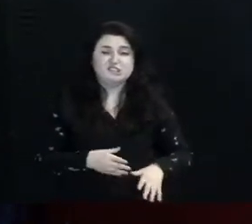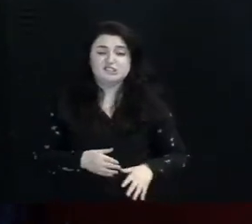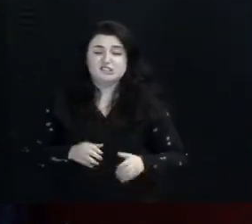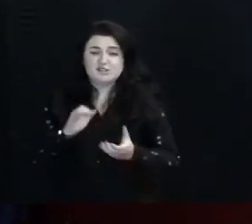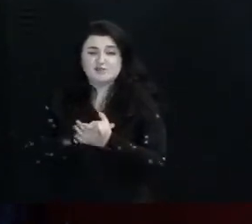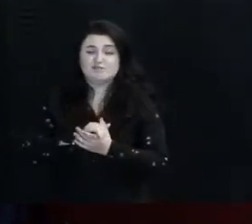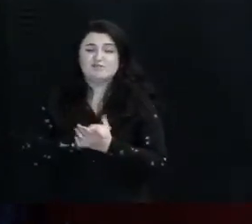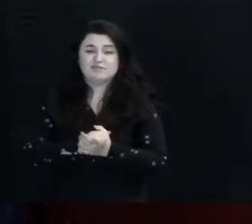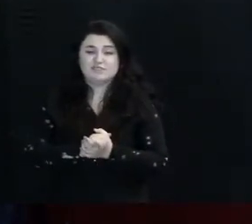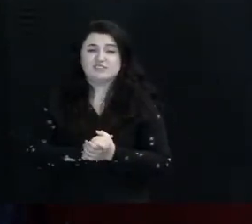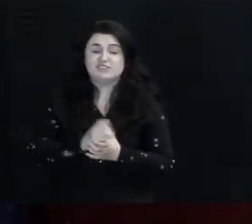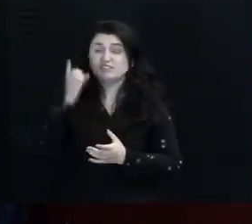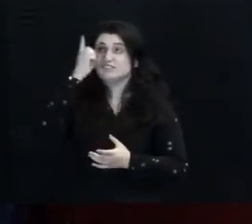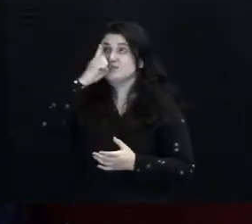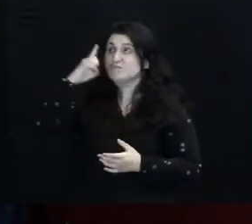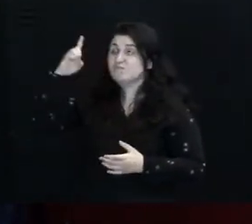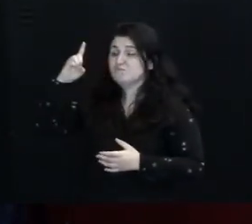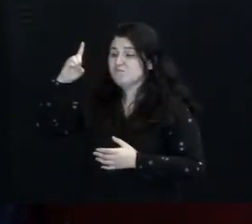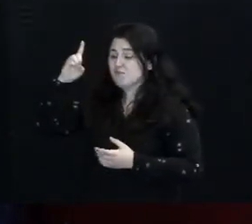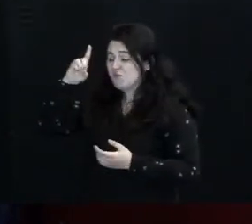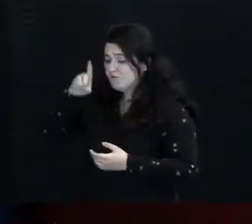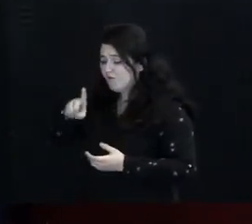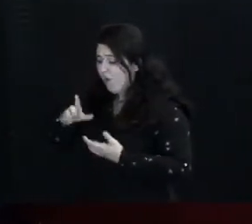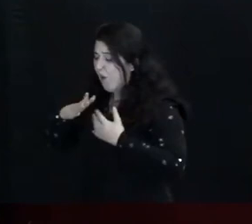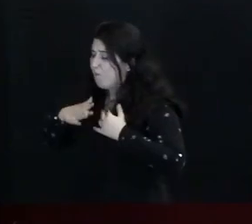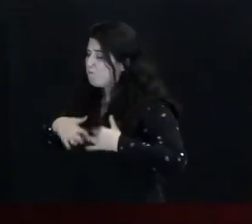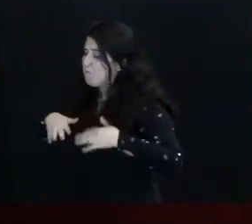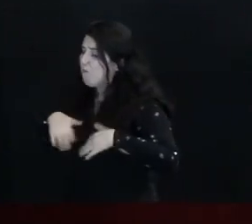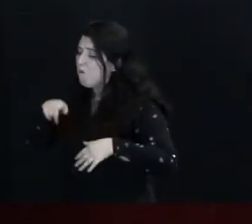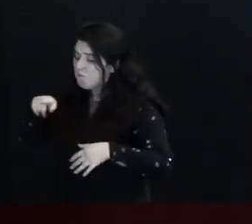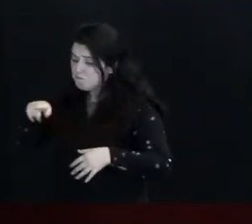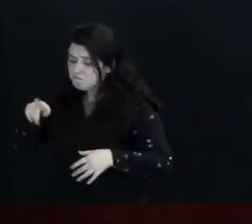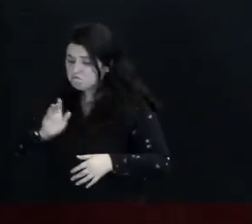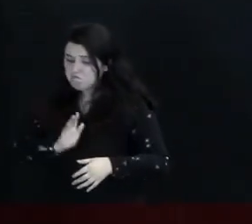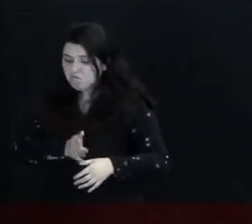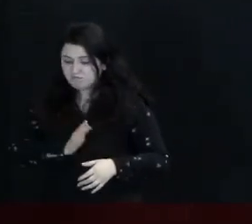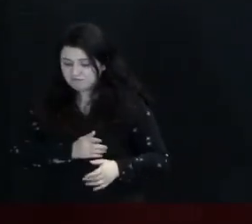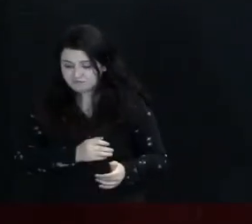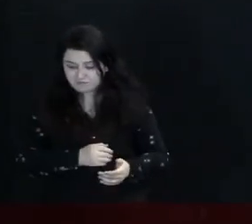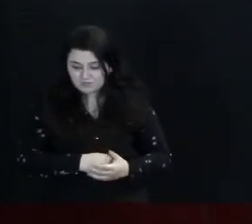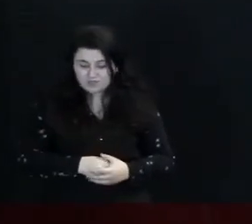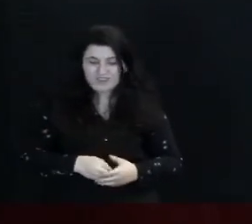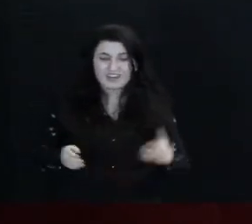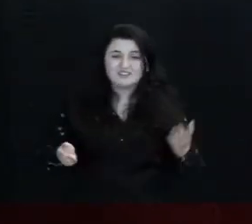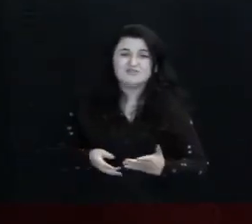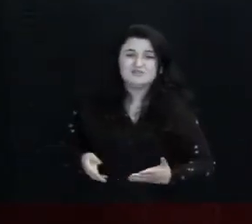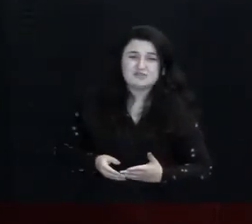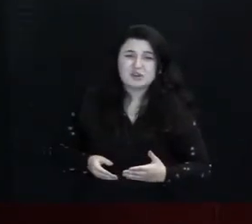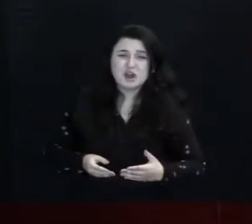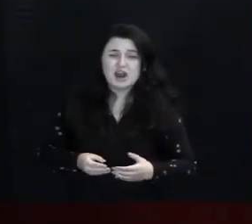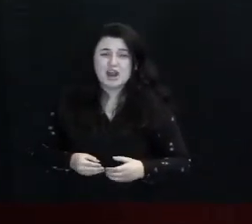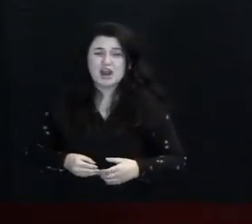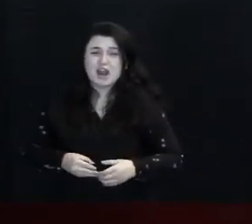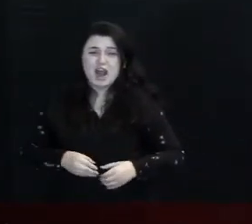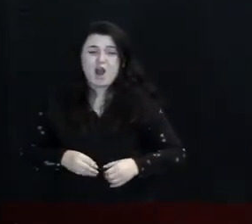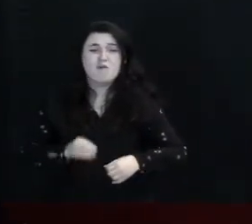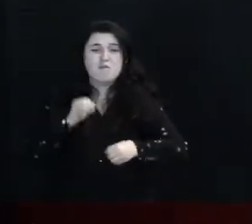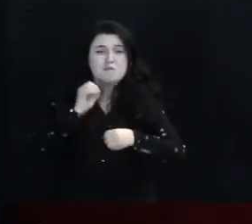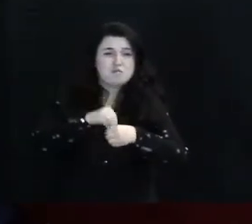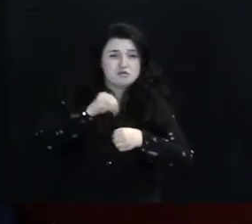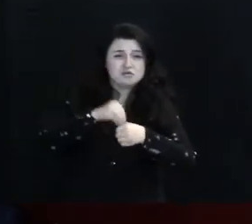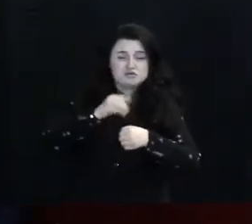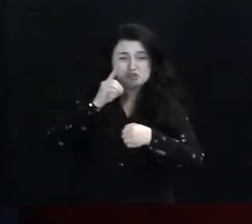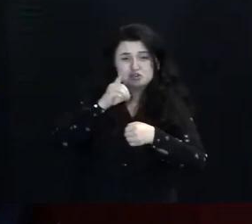entregar como oferta viva ao Senhor É o momento de dedicação Aonde nós vamos colocar as nossas ofertas